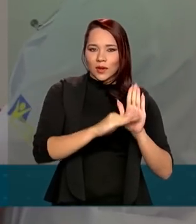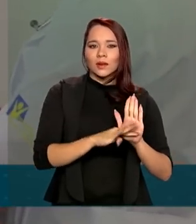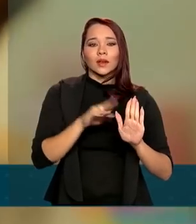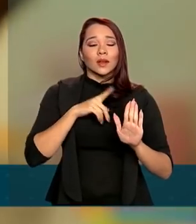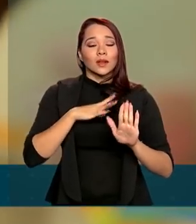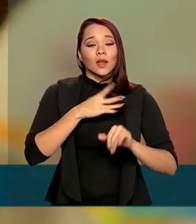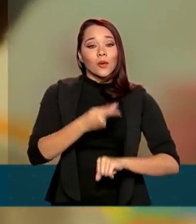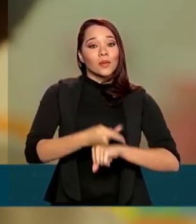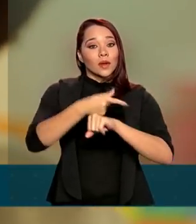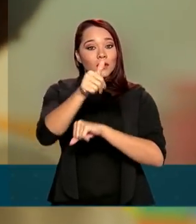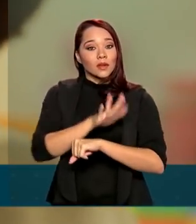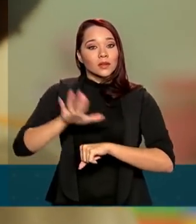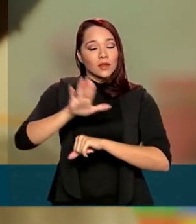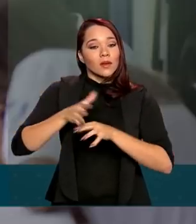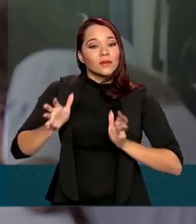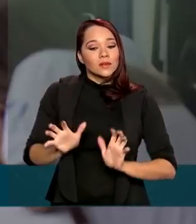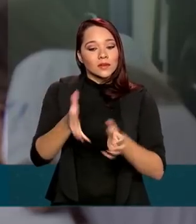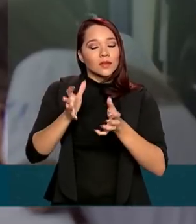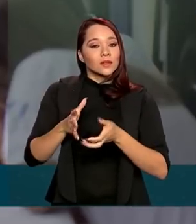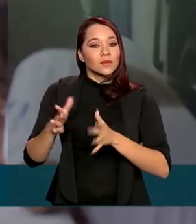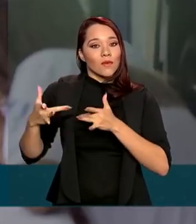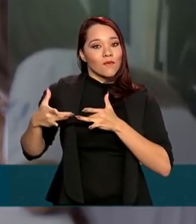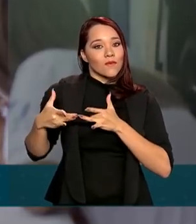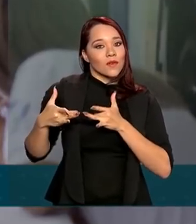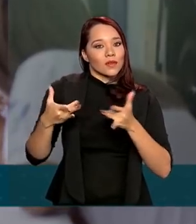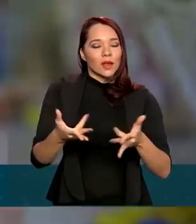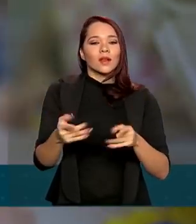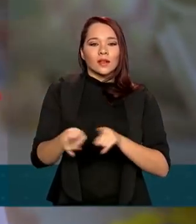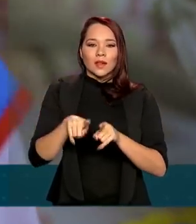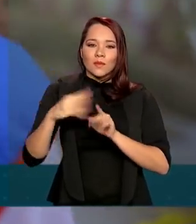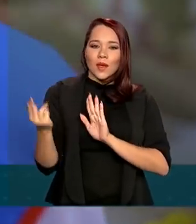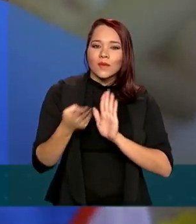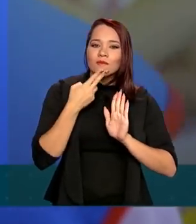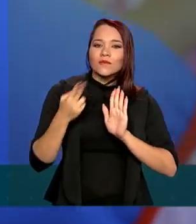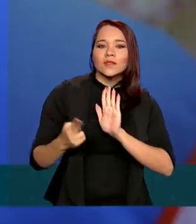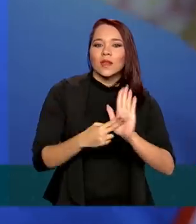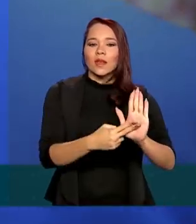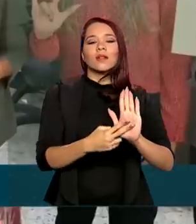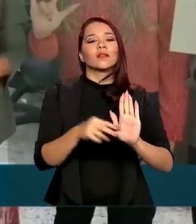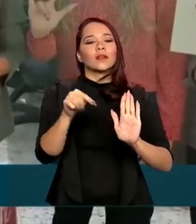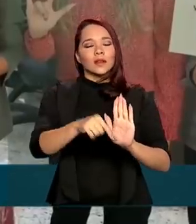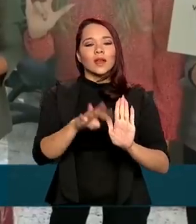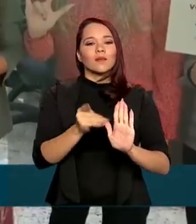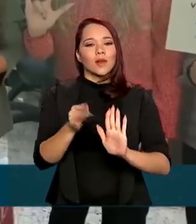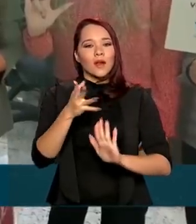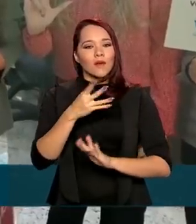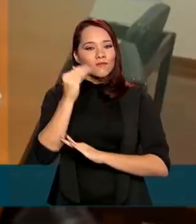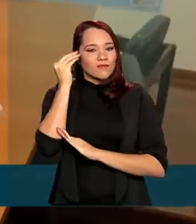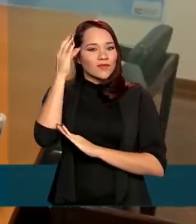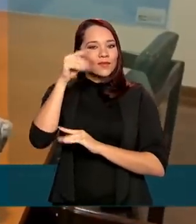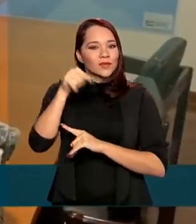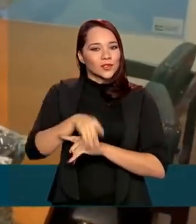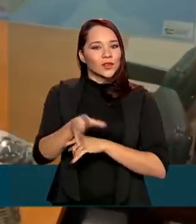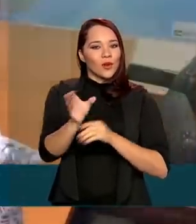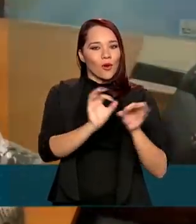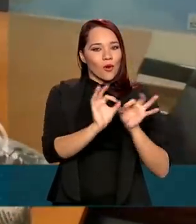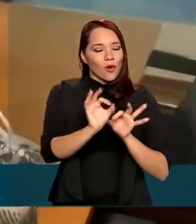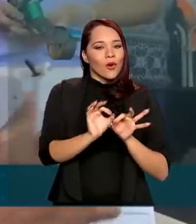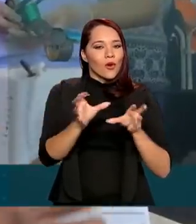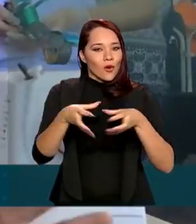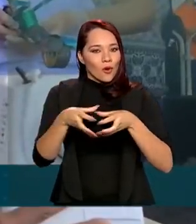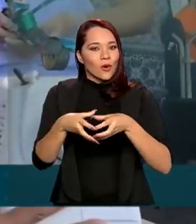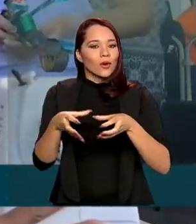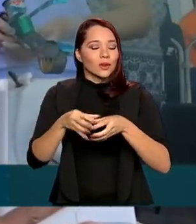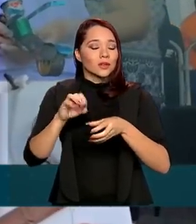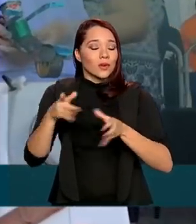Nacional de Incentivo ao Voluntariado e o Selo de Acreditação, criados para o reconhecimento de organizações que desenvolvem ou